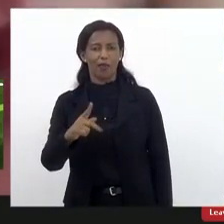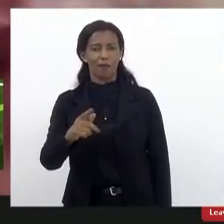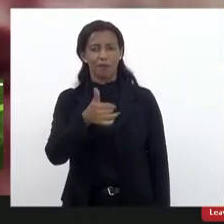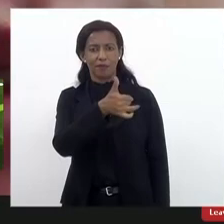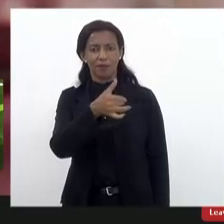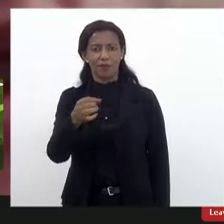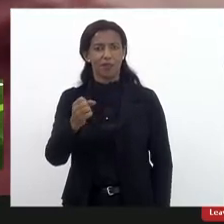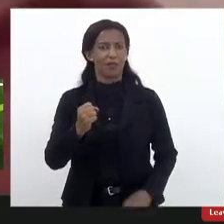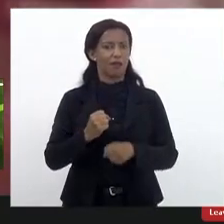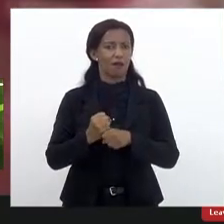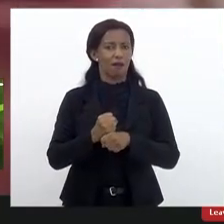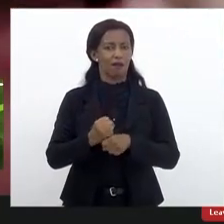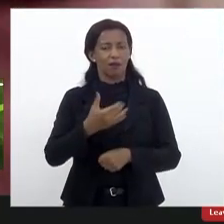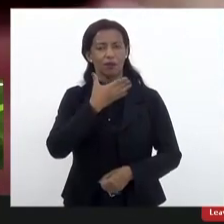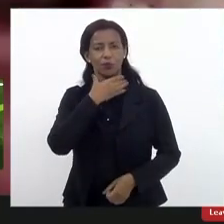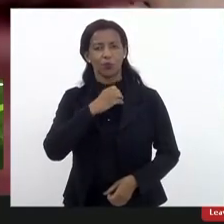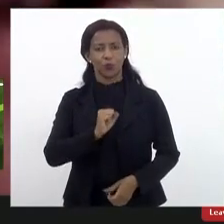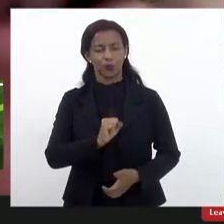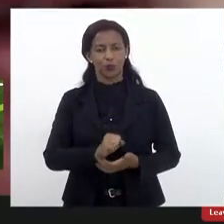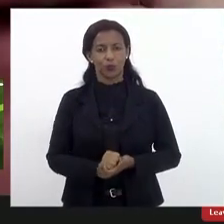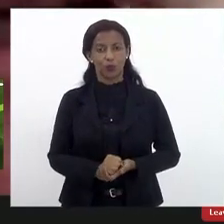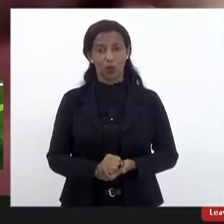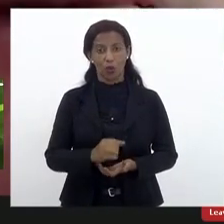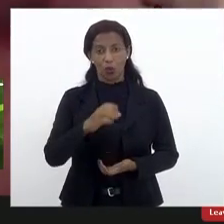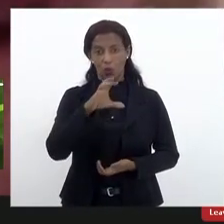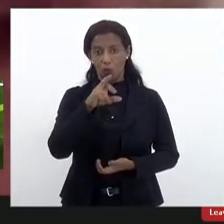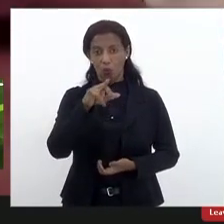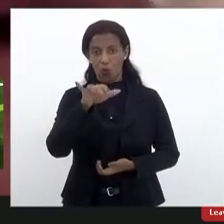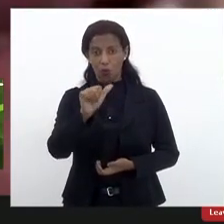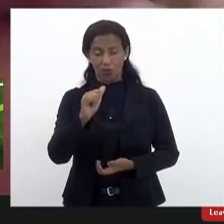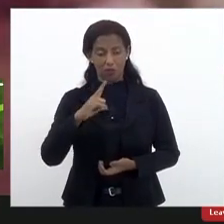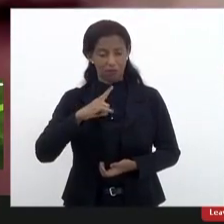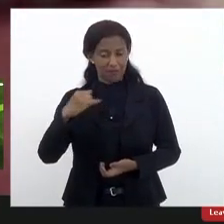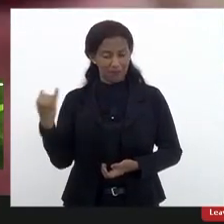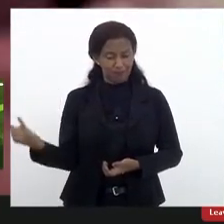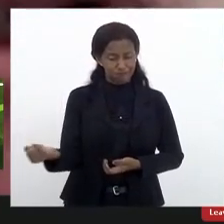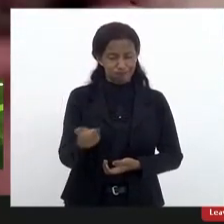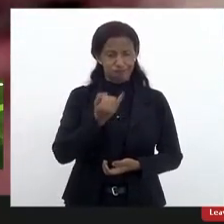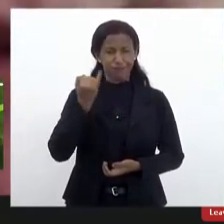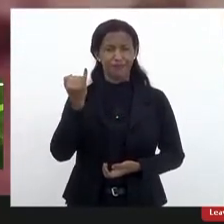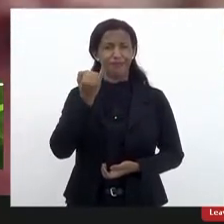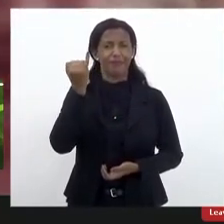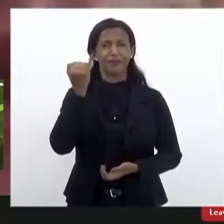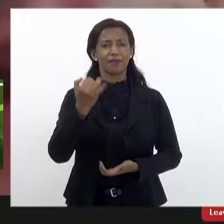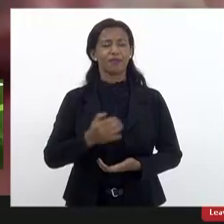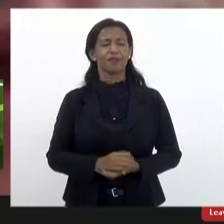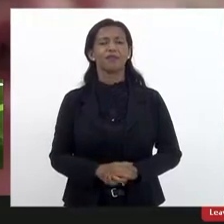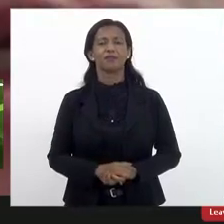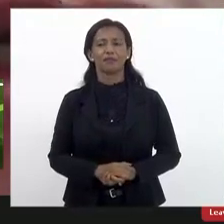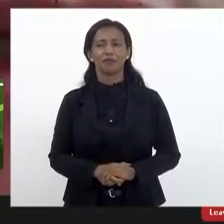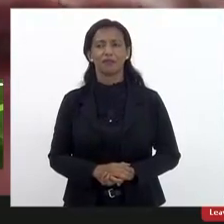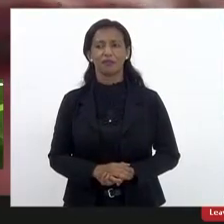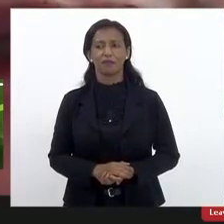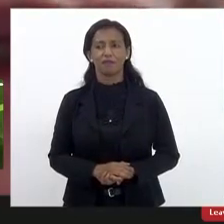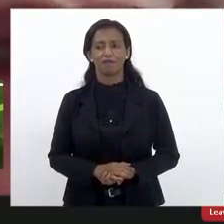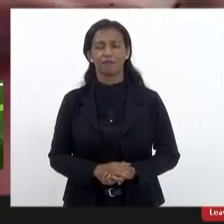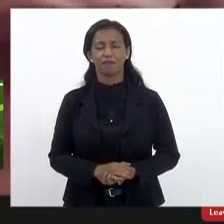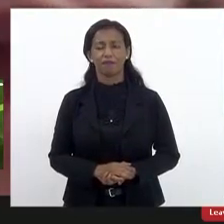O Conselho Estadual de Educação, ele tem um papel importante de